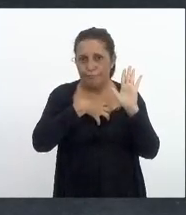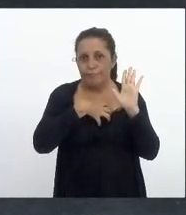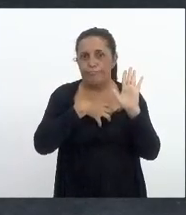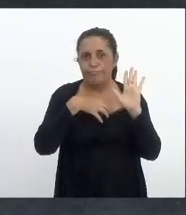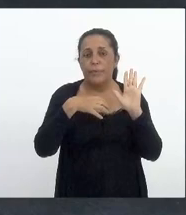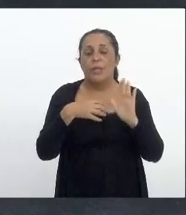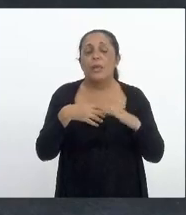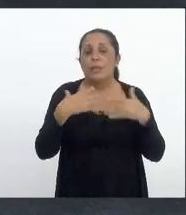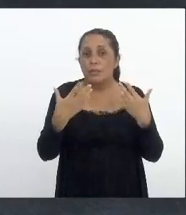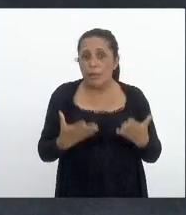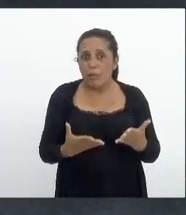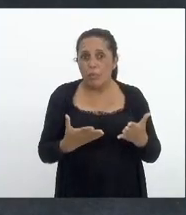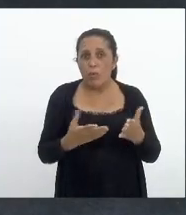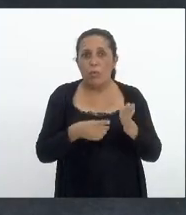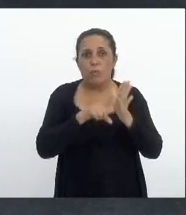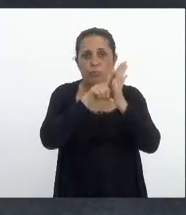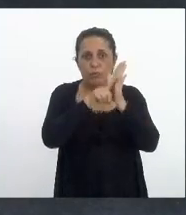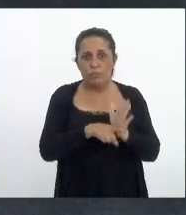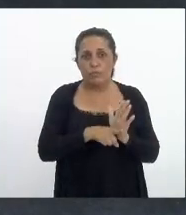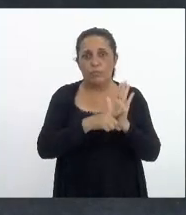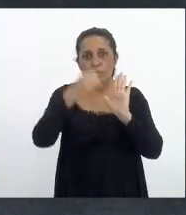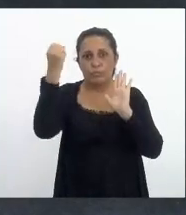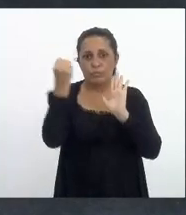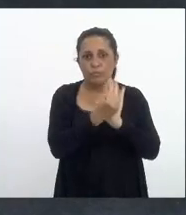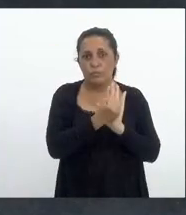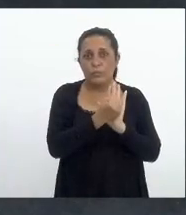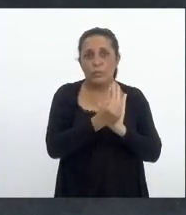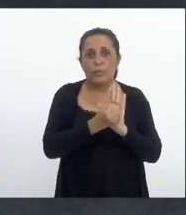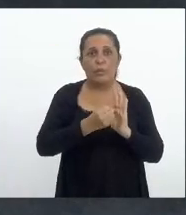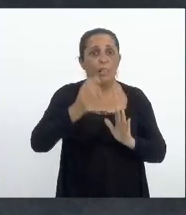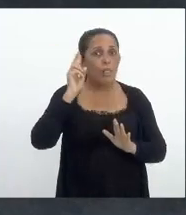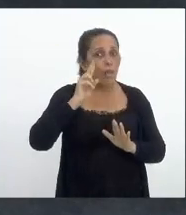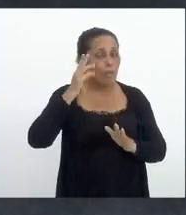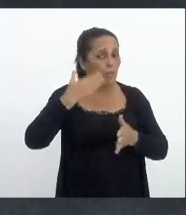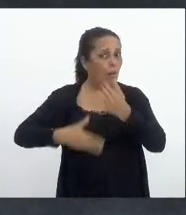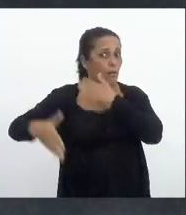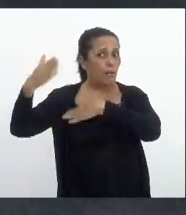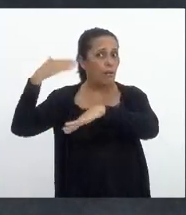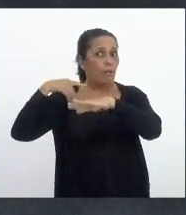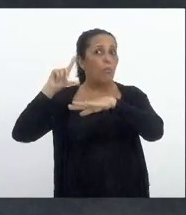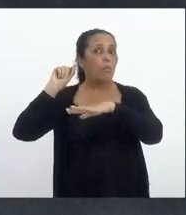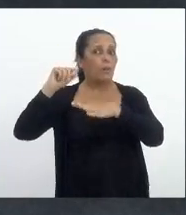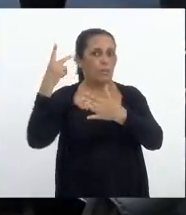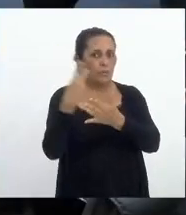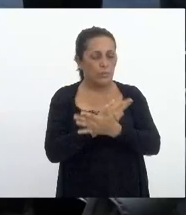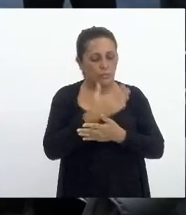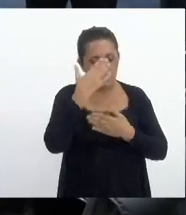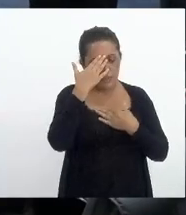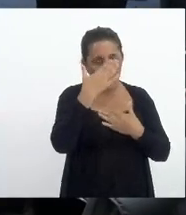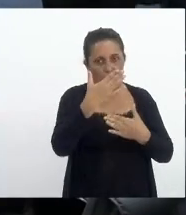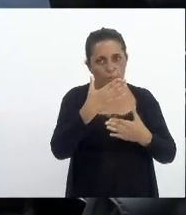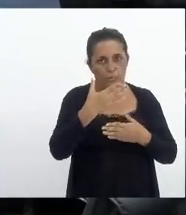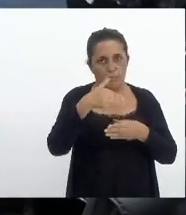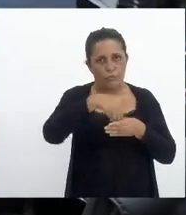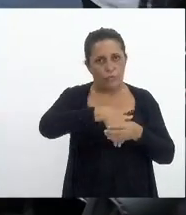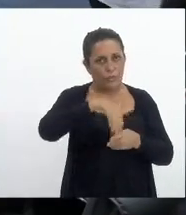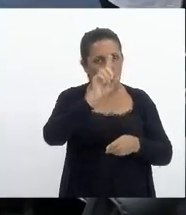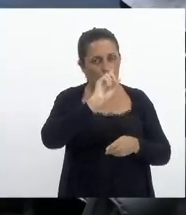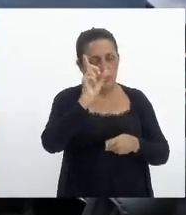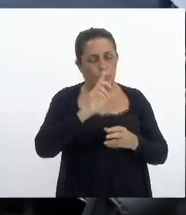eu estou fazendo esse registro para a gente rememorar tudo o que já aconteceu obrigado senhora não estou votando